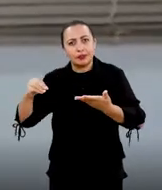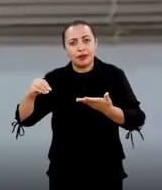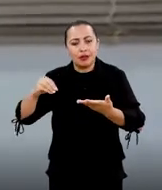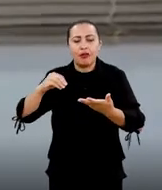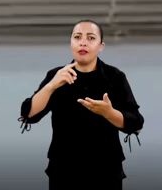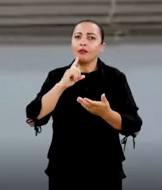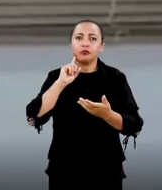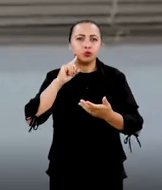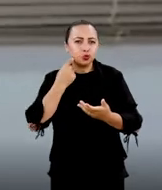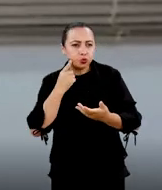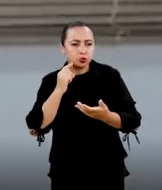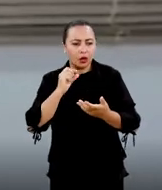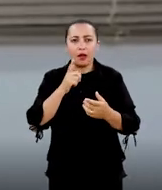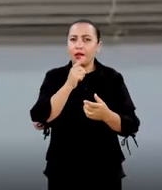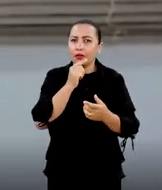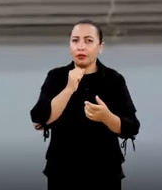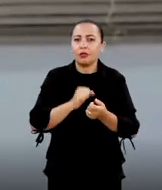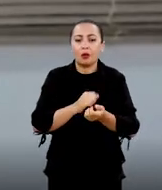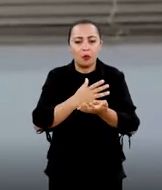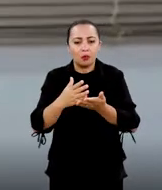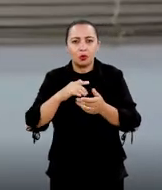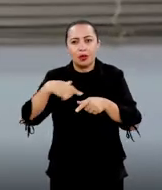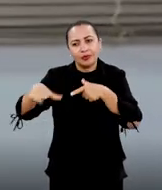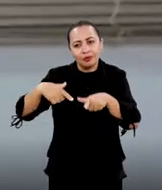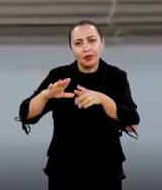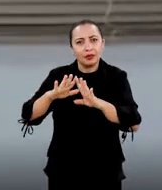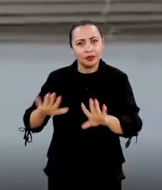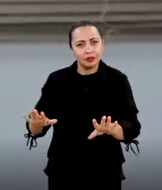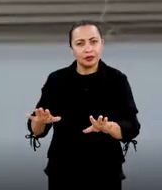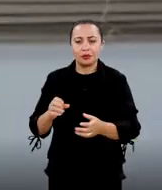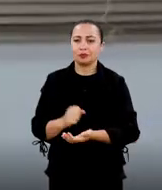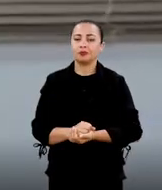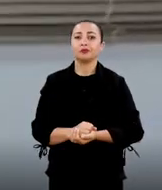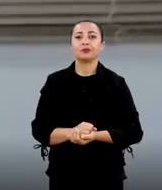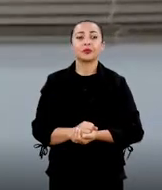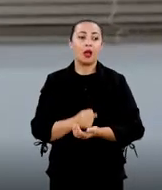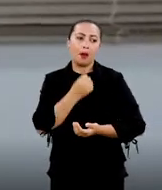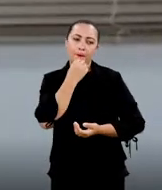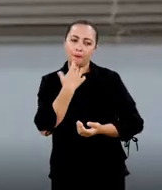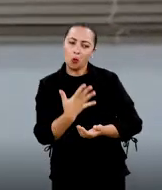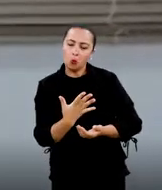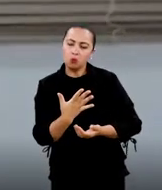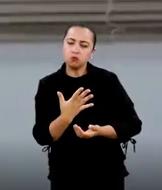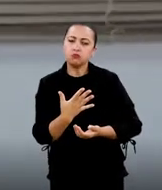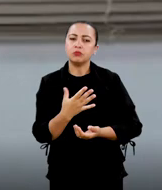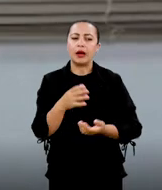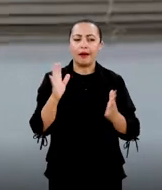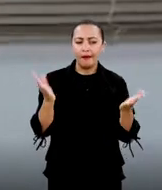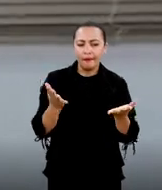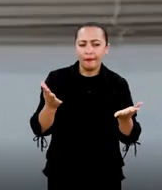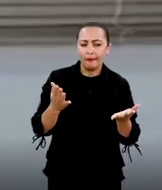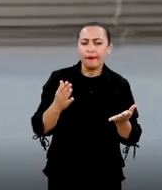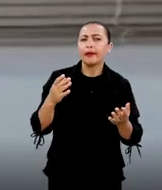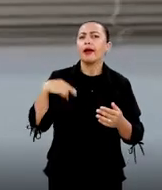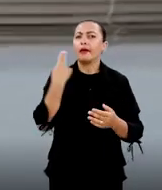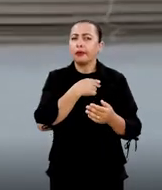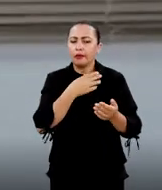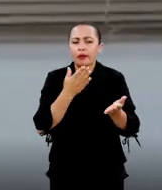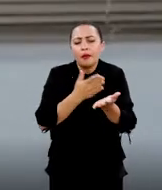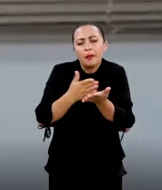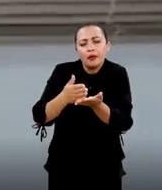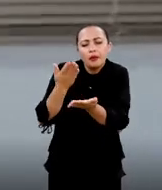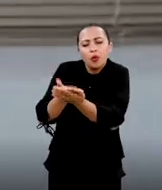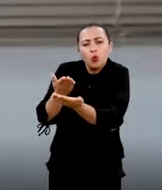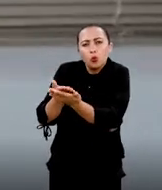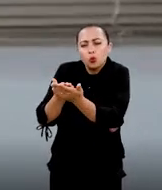nós começamos a trabalhar assim, opa, ele funciona. Então, agora vamos fazer um